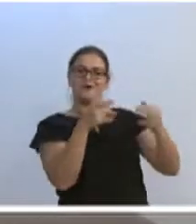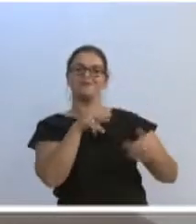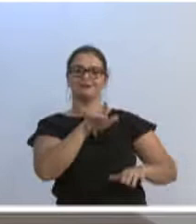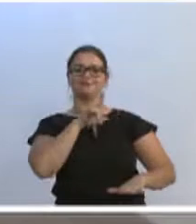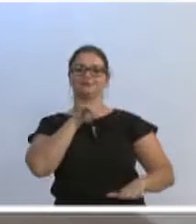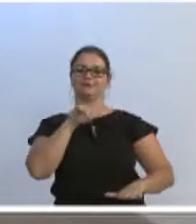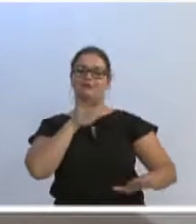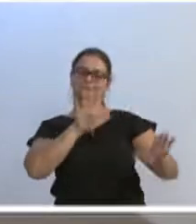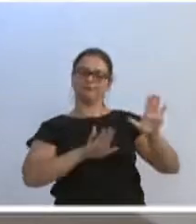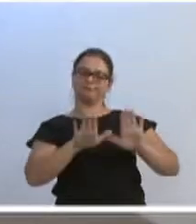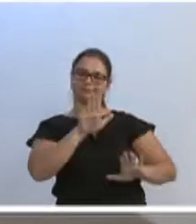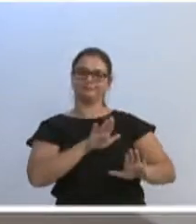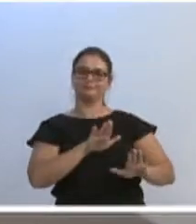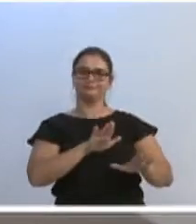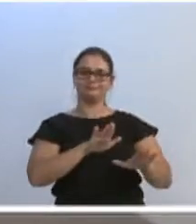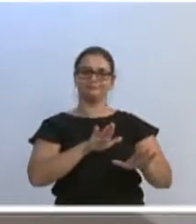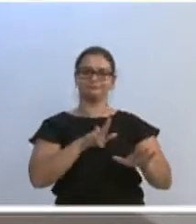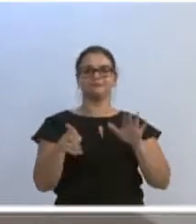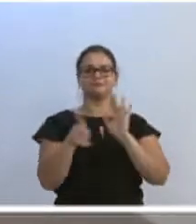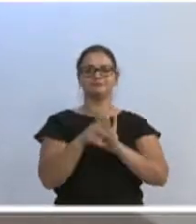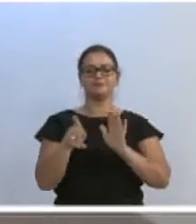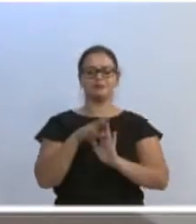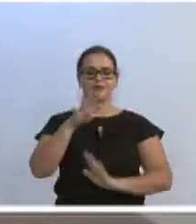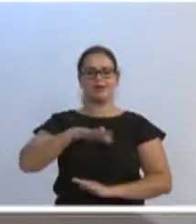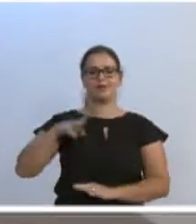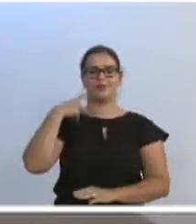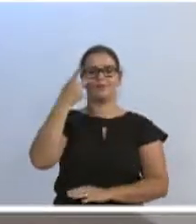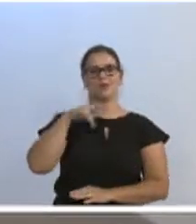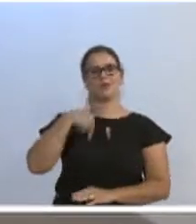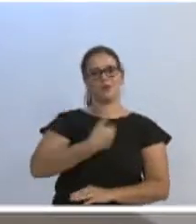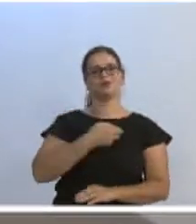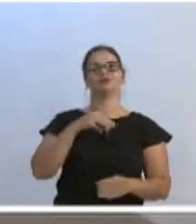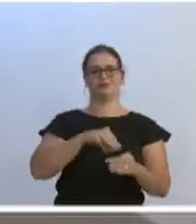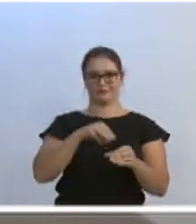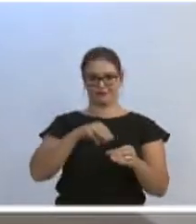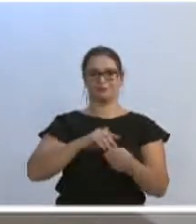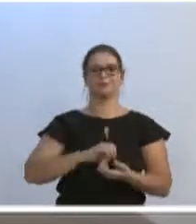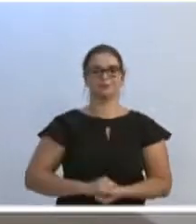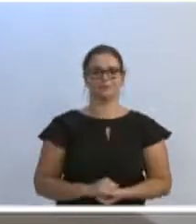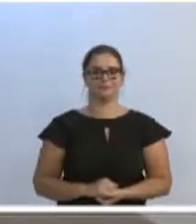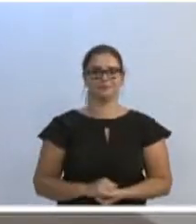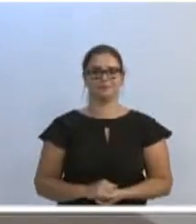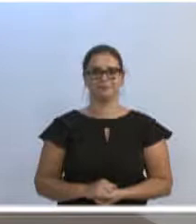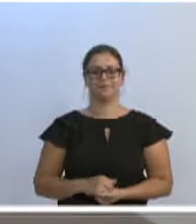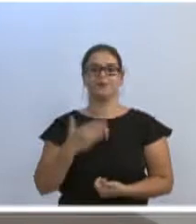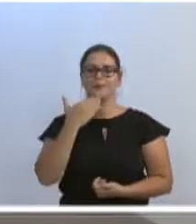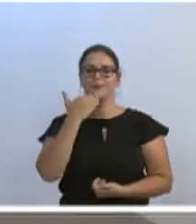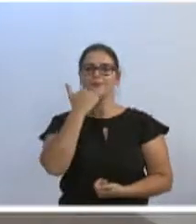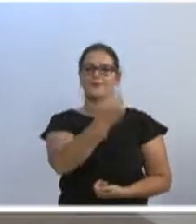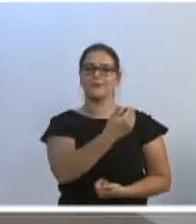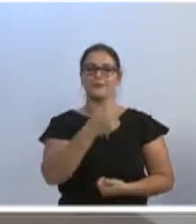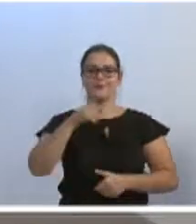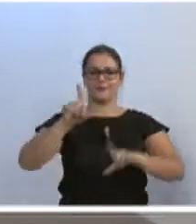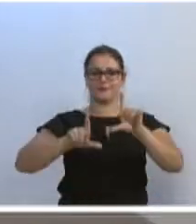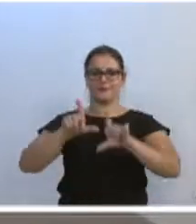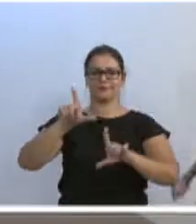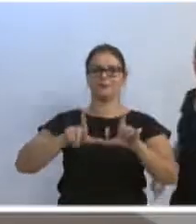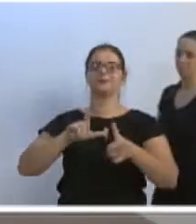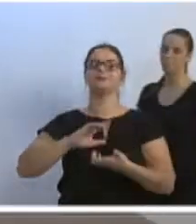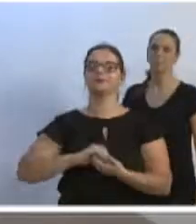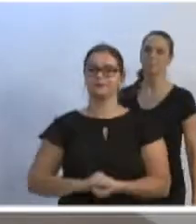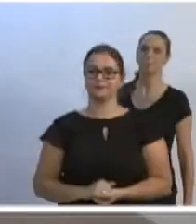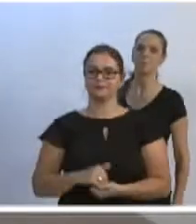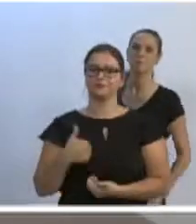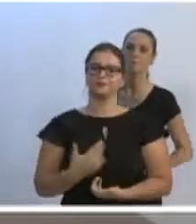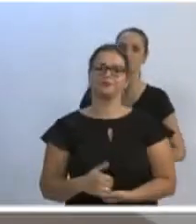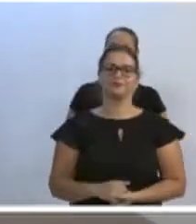direcionar da política no nosso município. Queria pedir à TV... Com